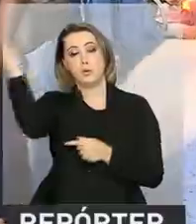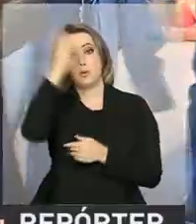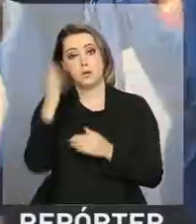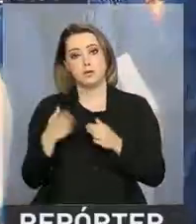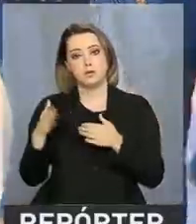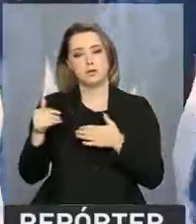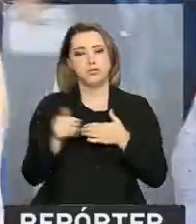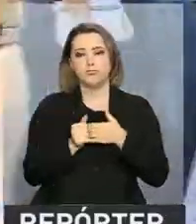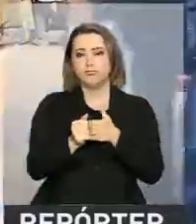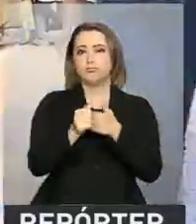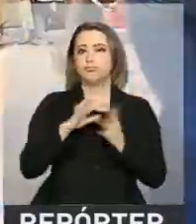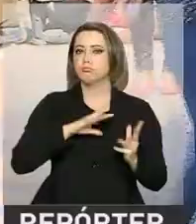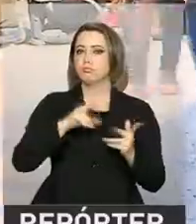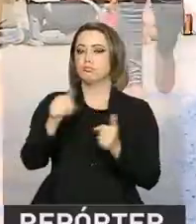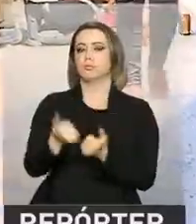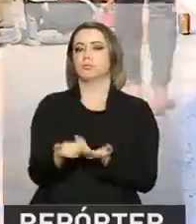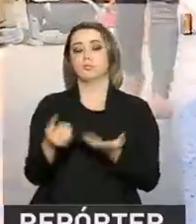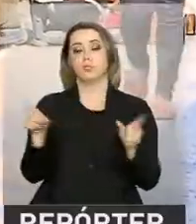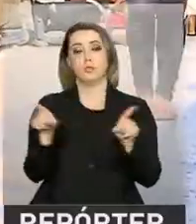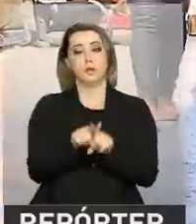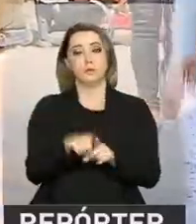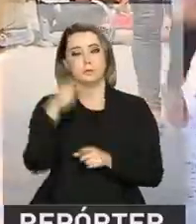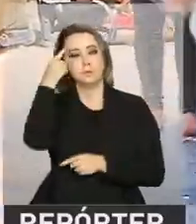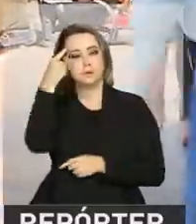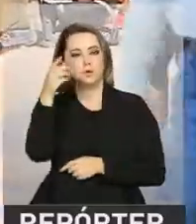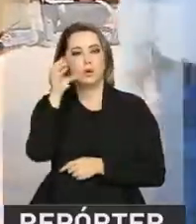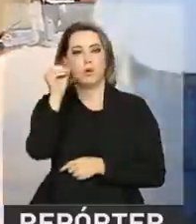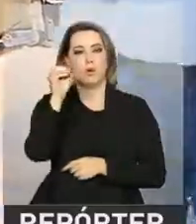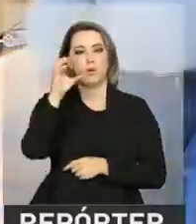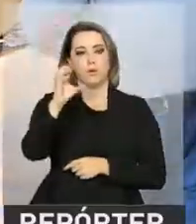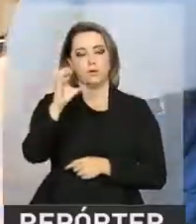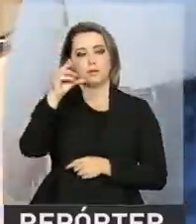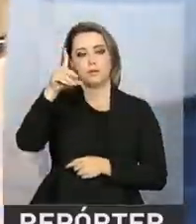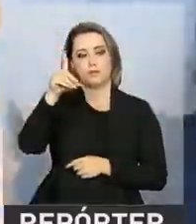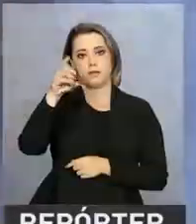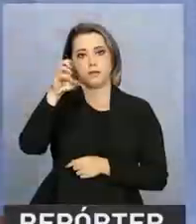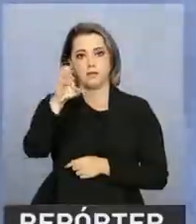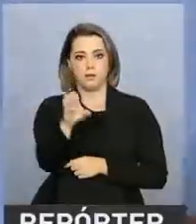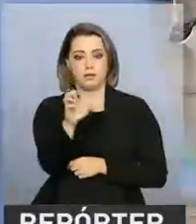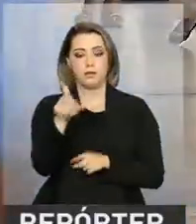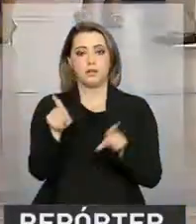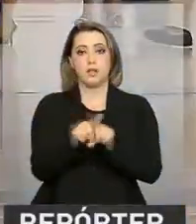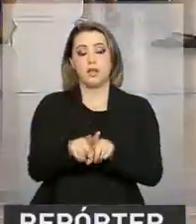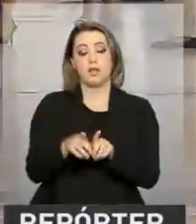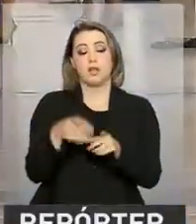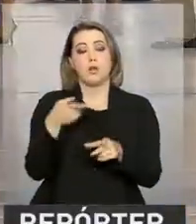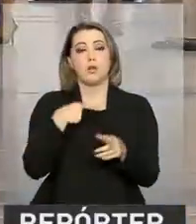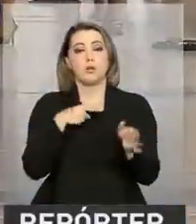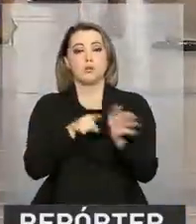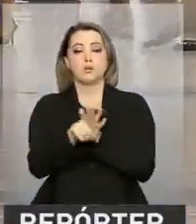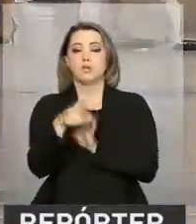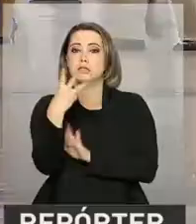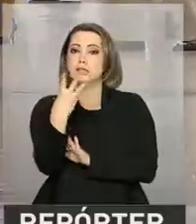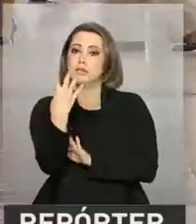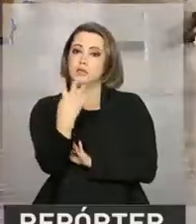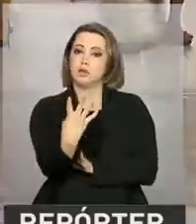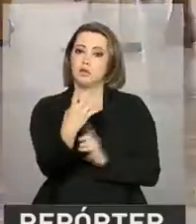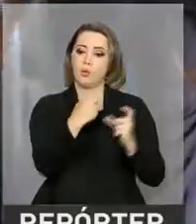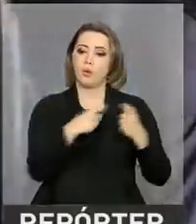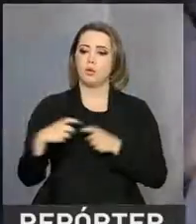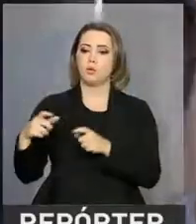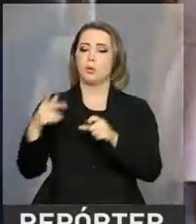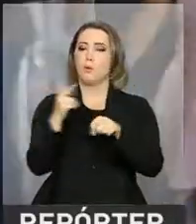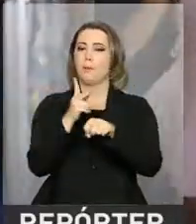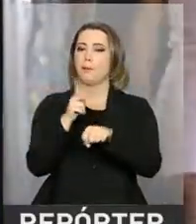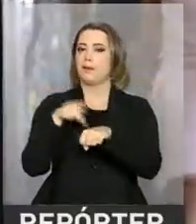Para se ter uma ideia, na OCDE, a Organização para a Cooperação e Desenvolvimento Econômico, que reúne 34 nações democráticas no mundo,